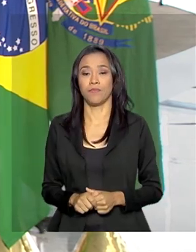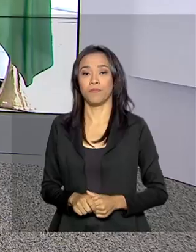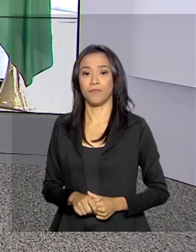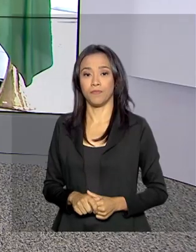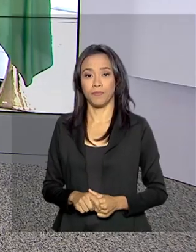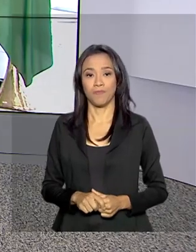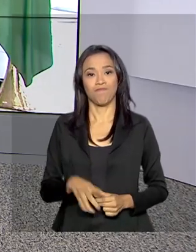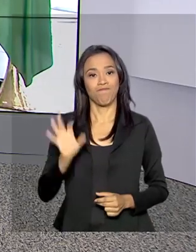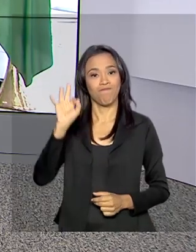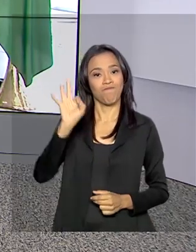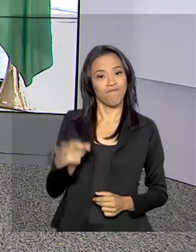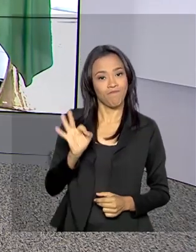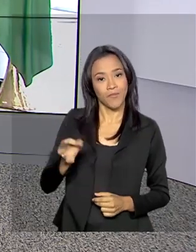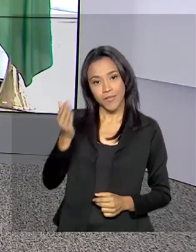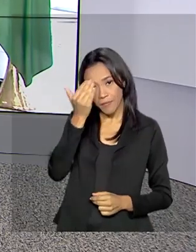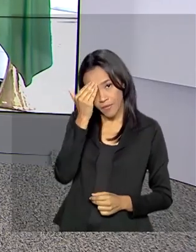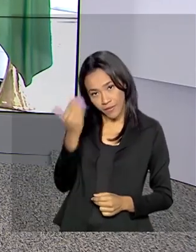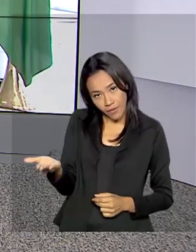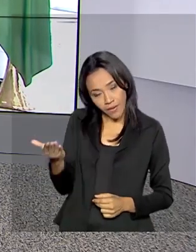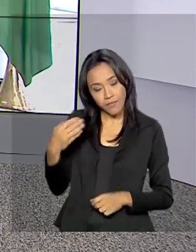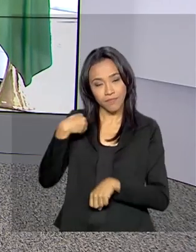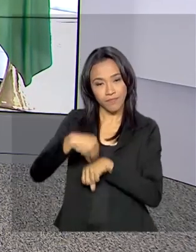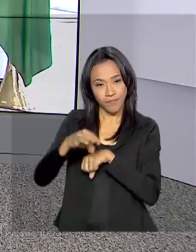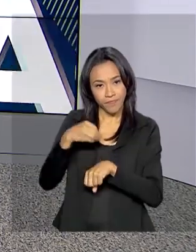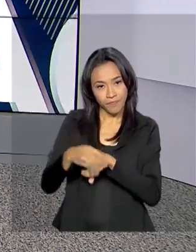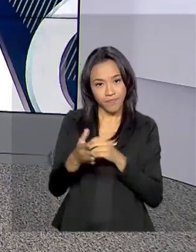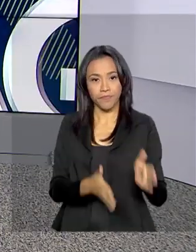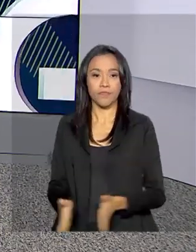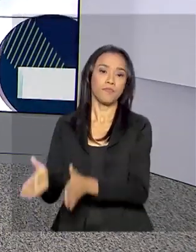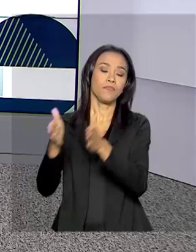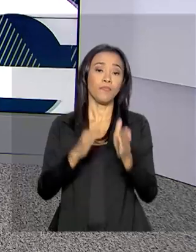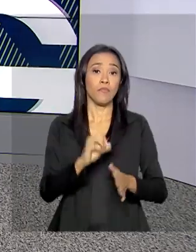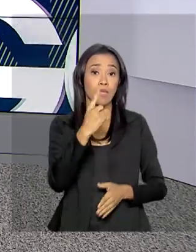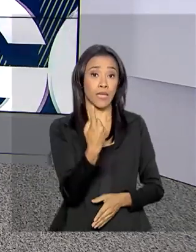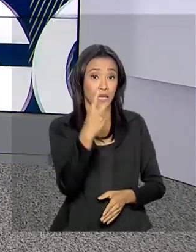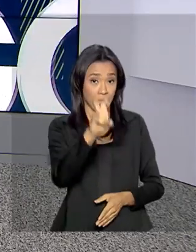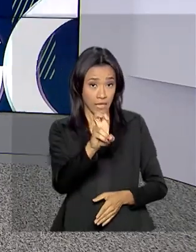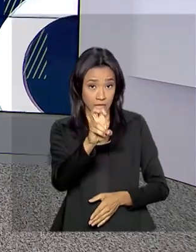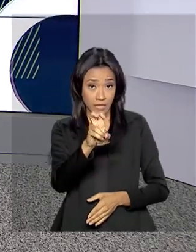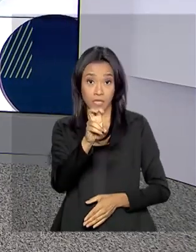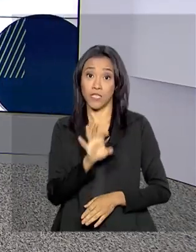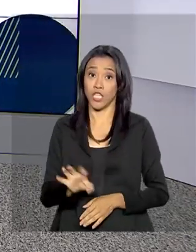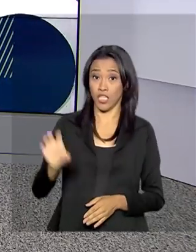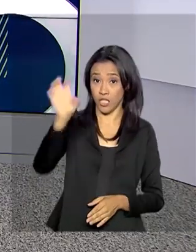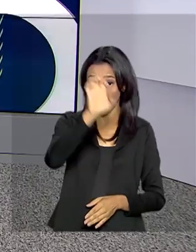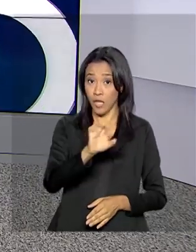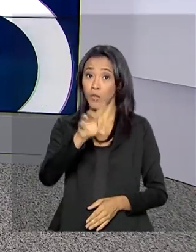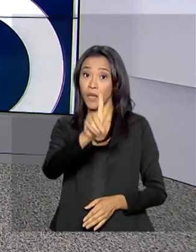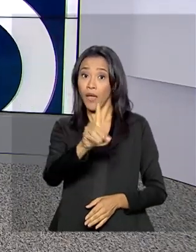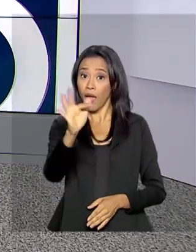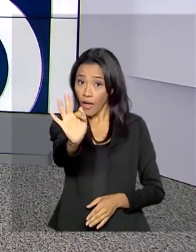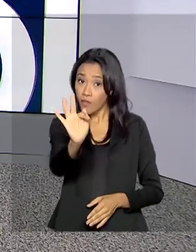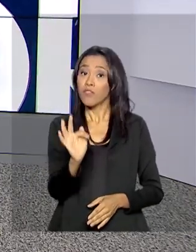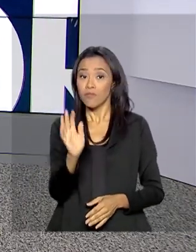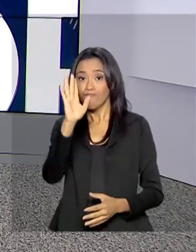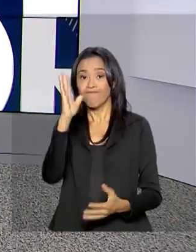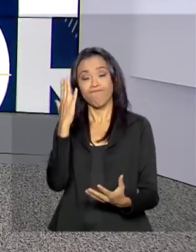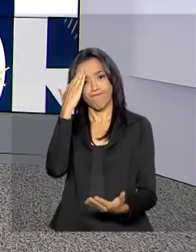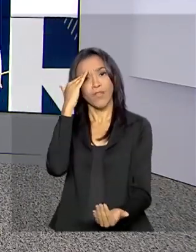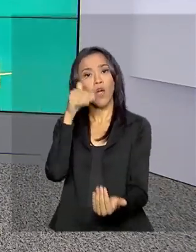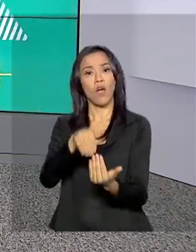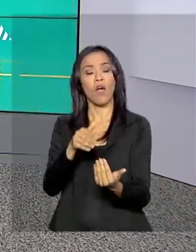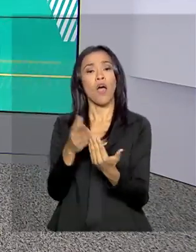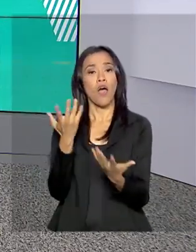Roberto. Tá certo, Lu. Obrigado pelas informações. 15 estados e o Distrito Federal aderiram ao modelo de escola